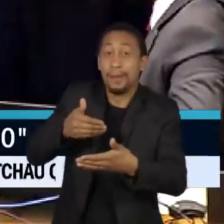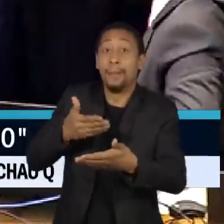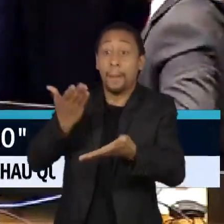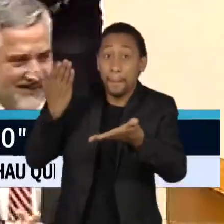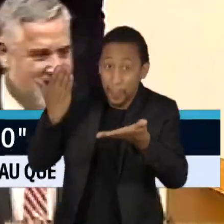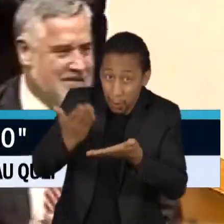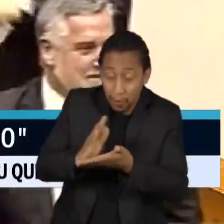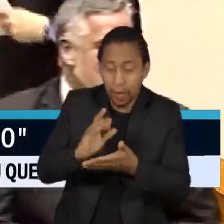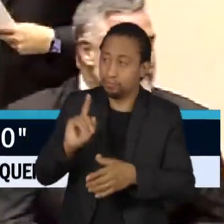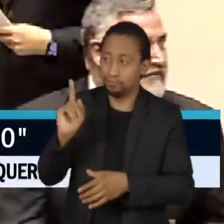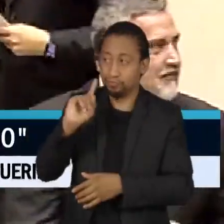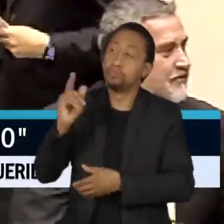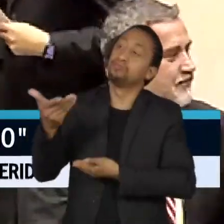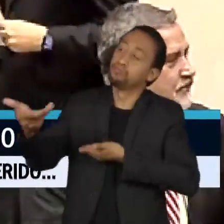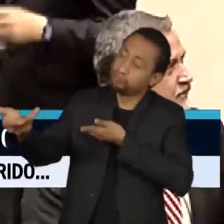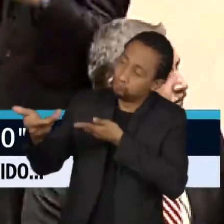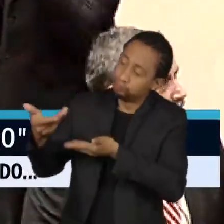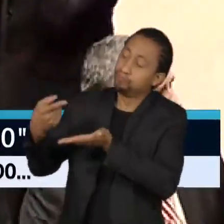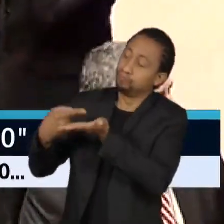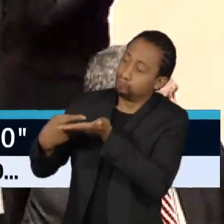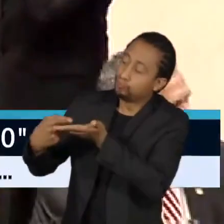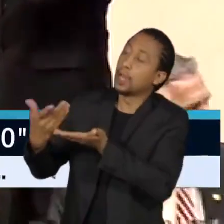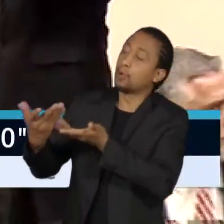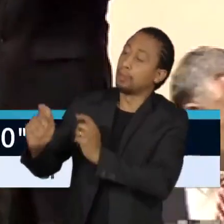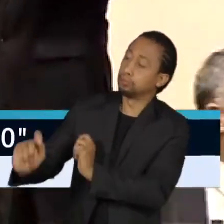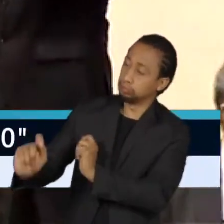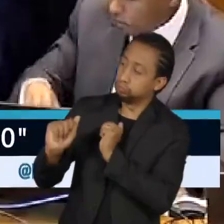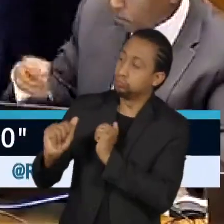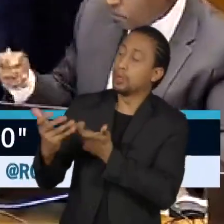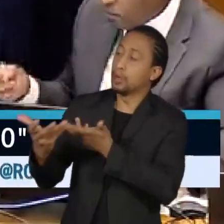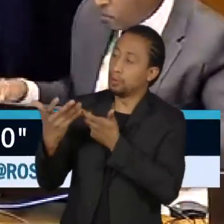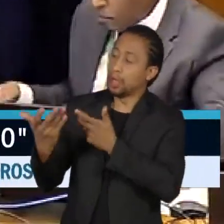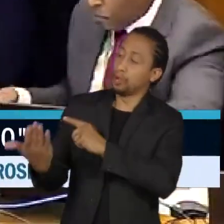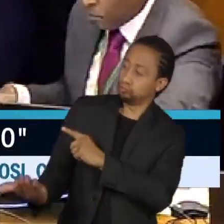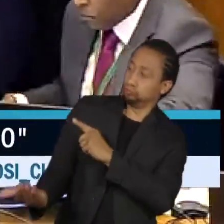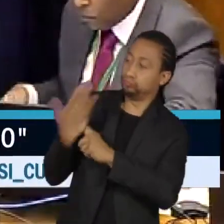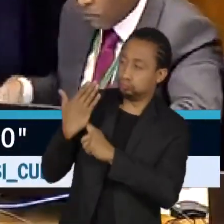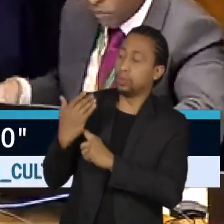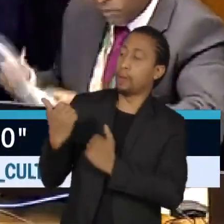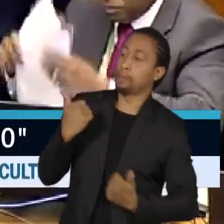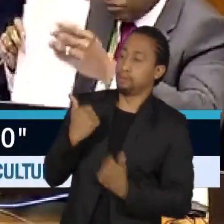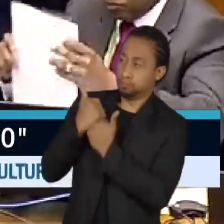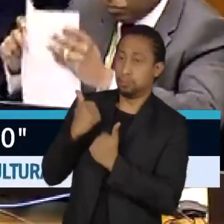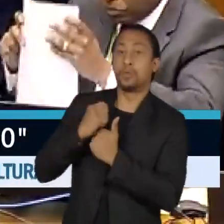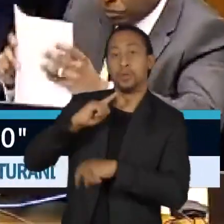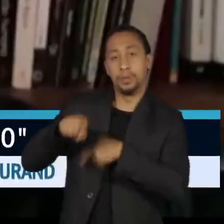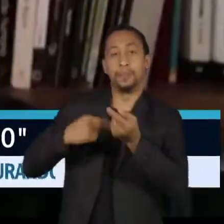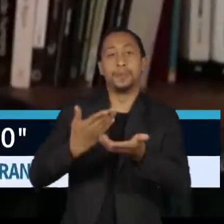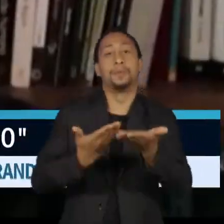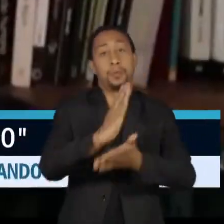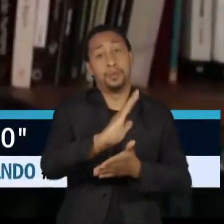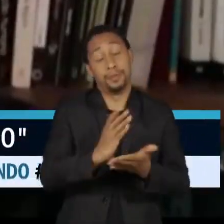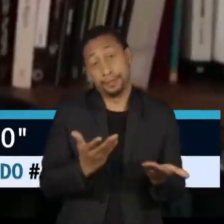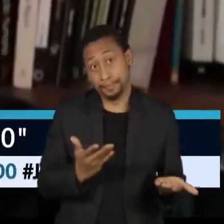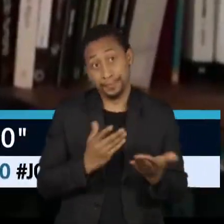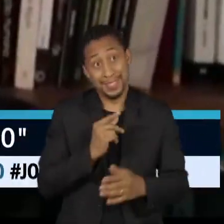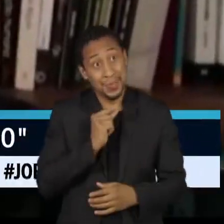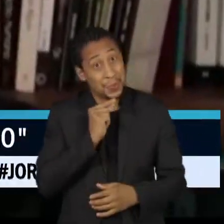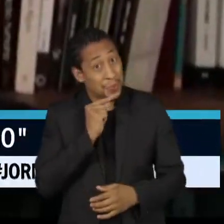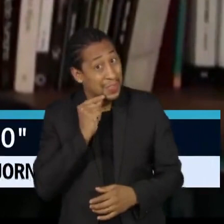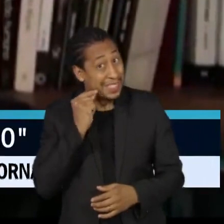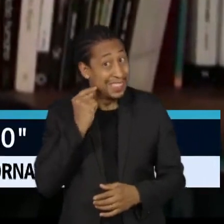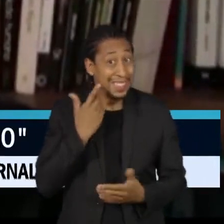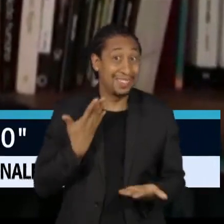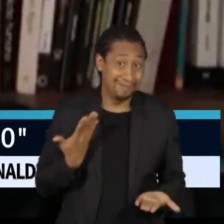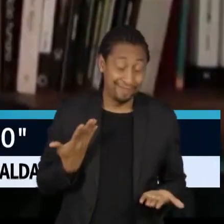barganhar mais benefícios, privilégios. E certamente a ideia do Arthur Lira trata-se nada mais nada menos do que